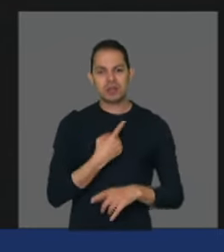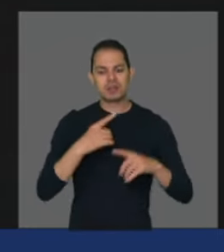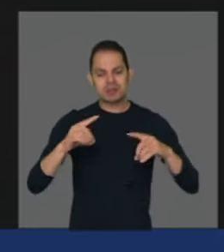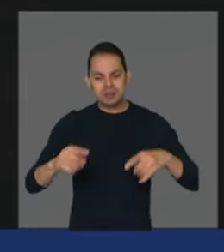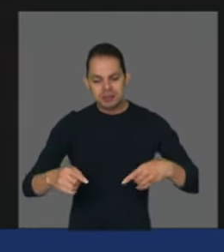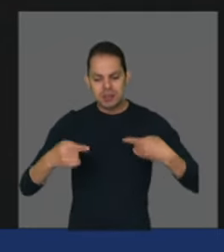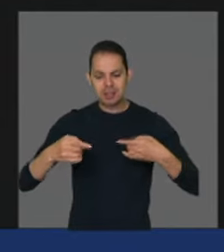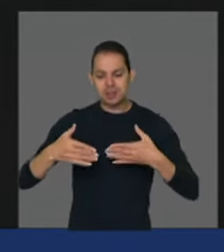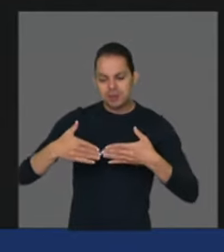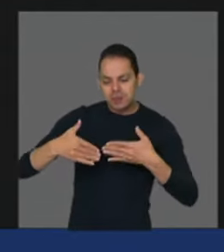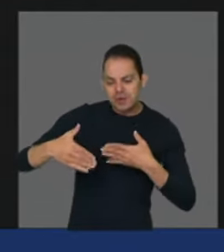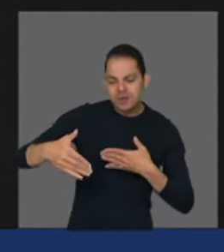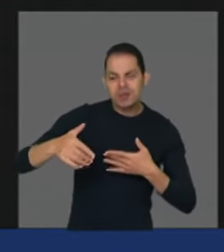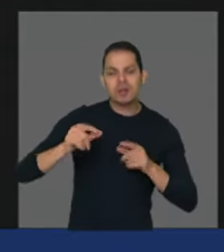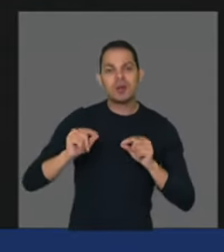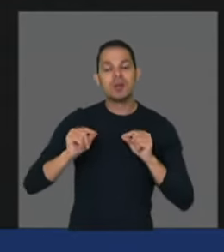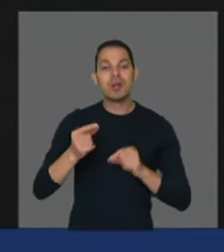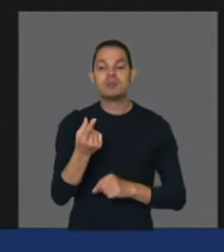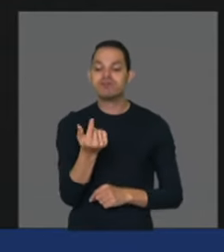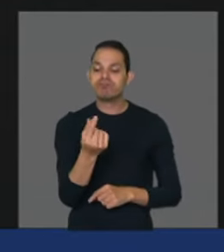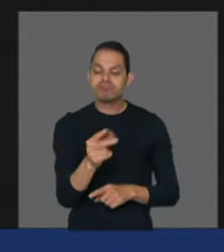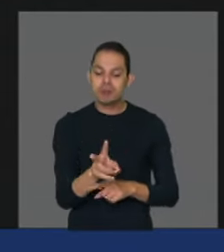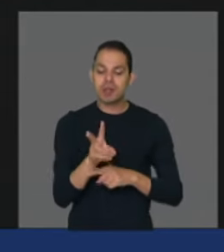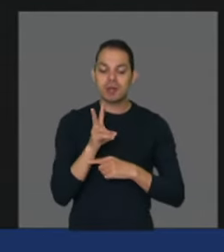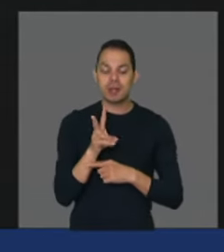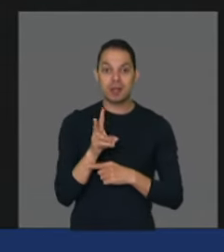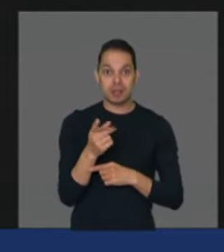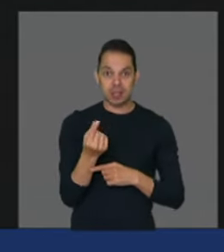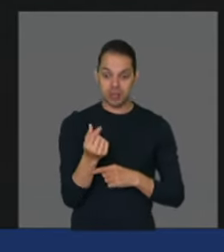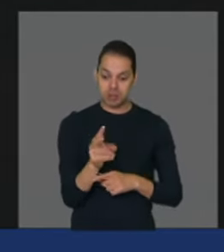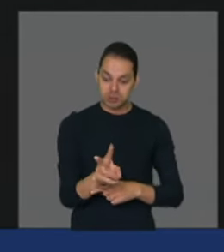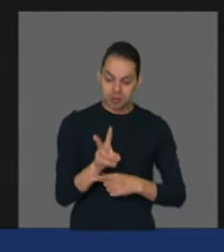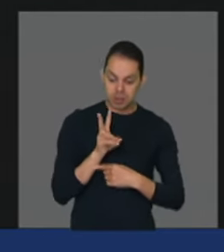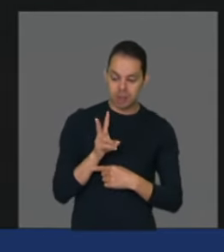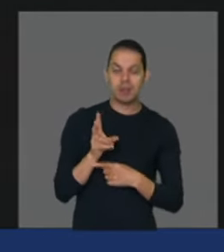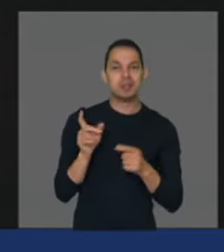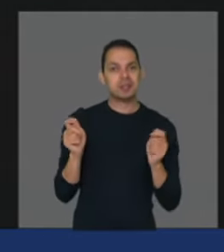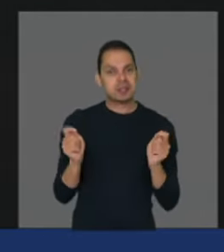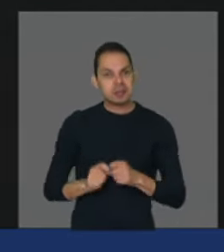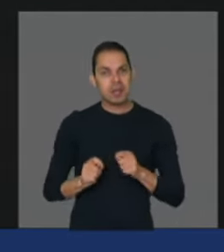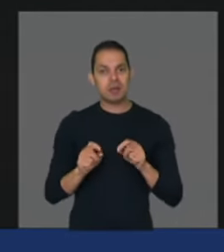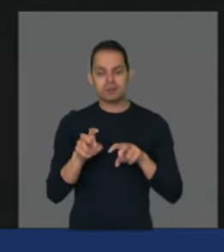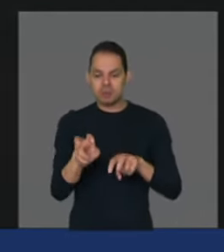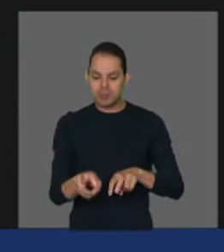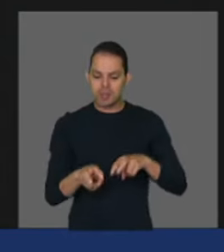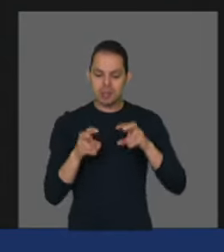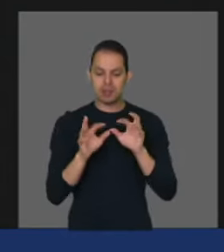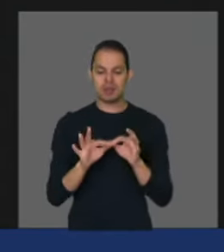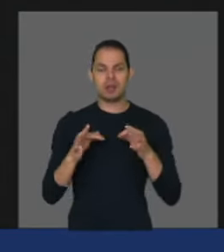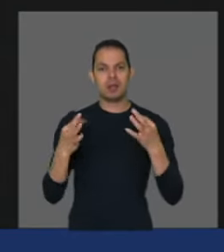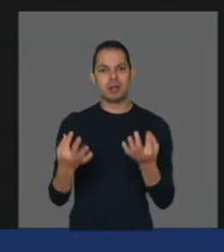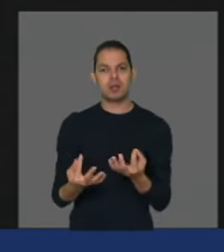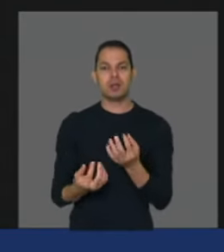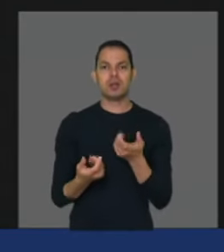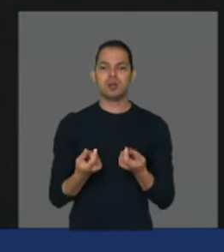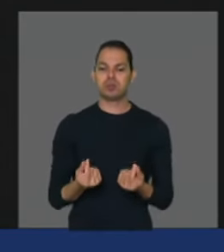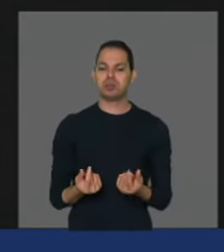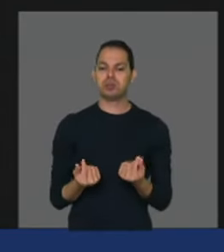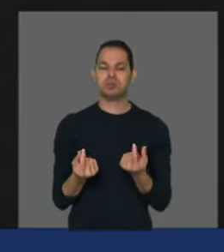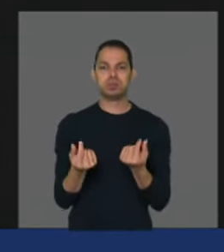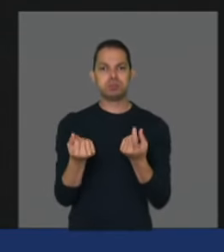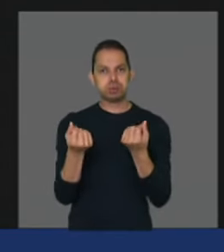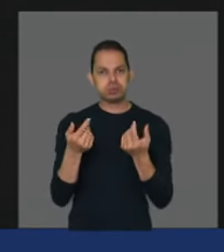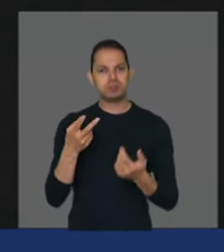como ter um crédito que permita a agricultura familiar ter um financiamento constante